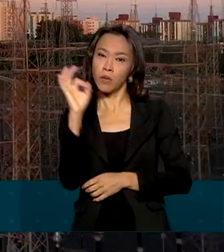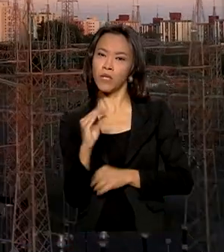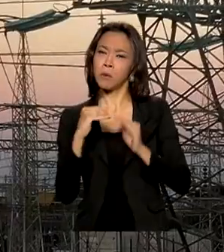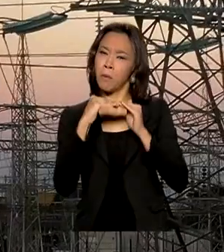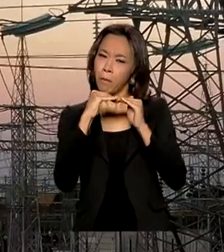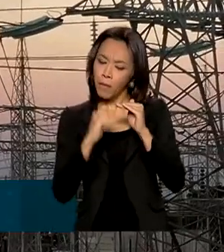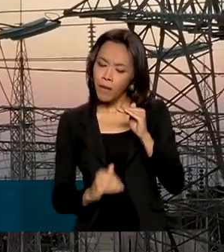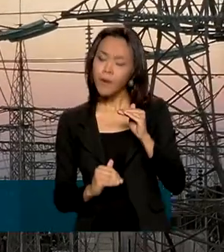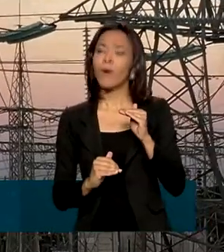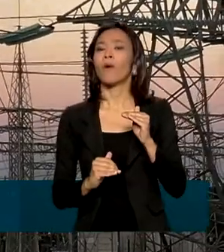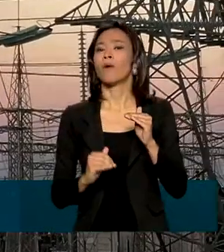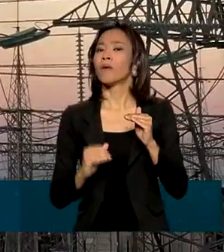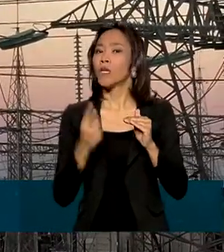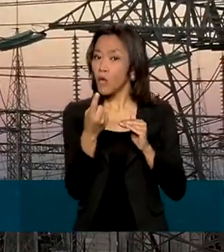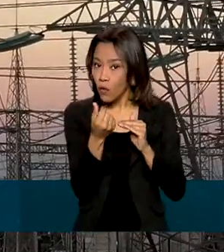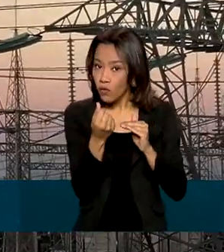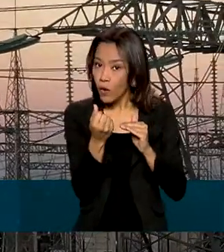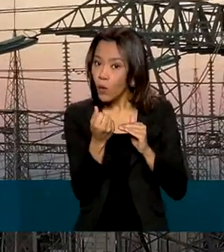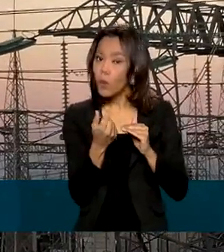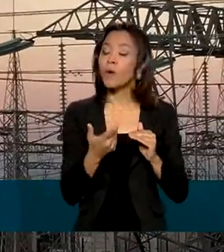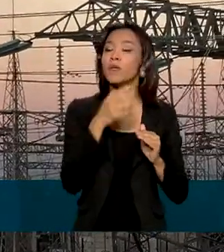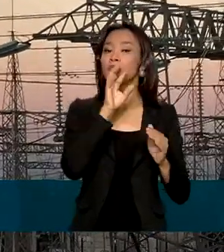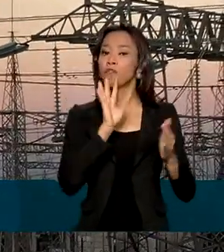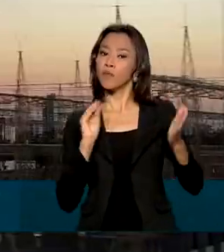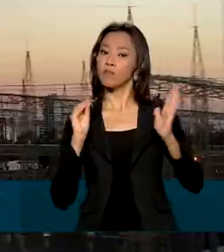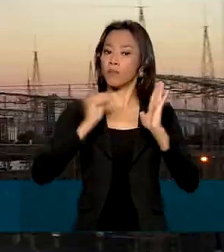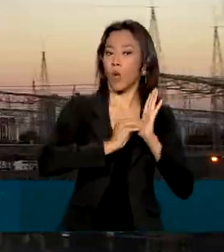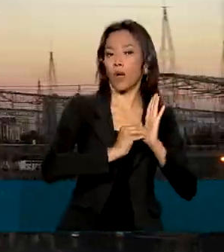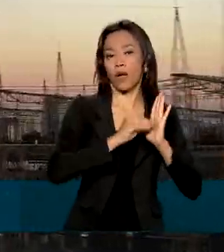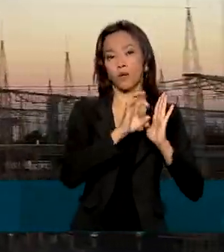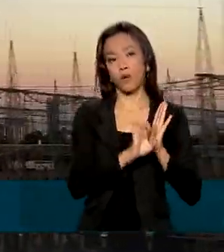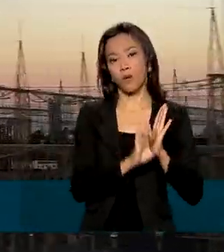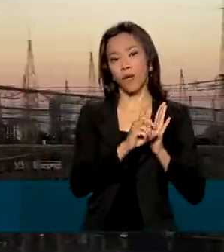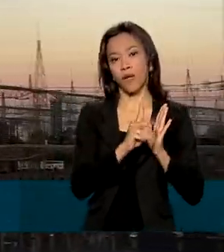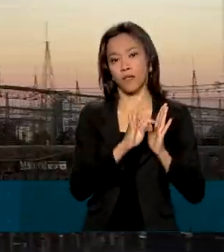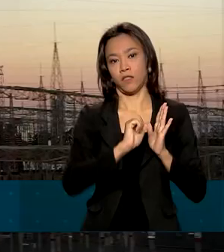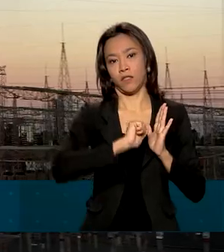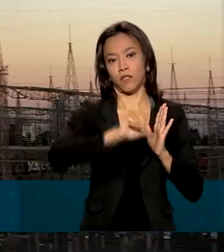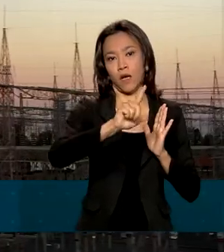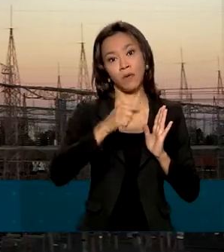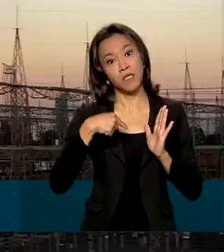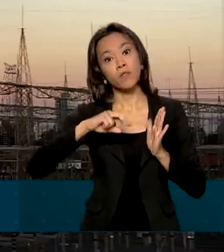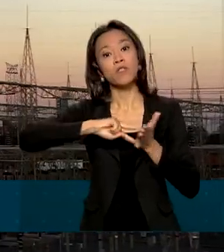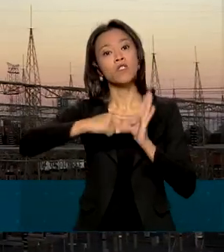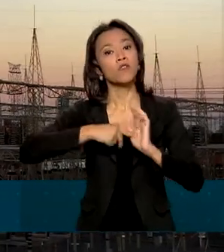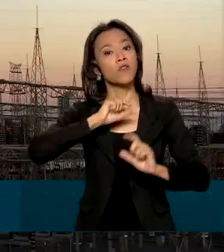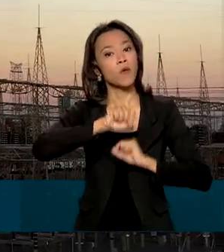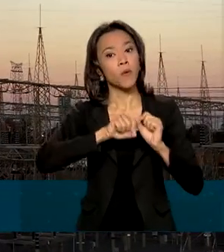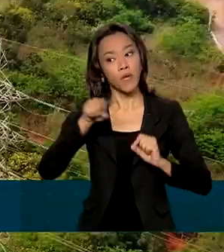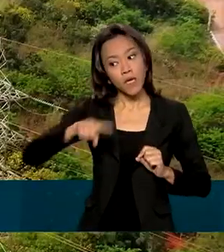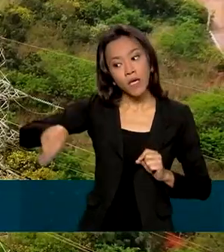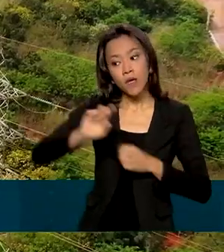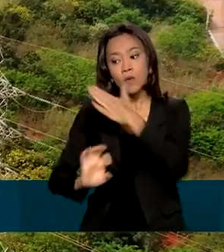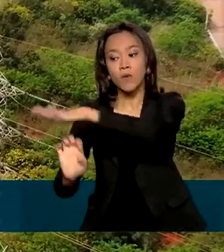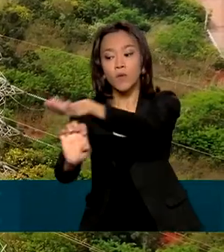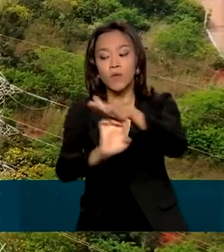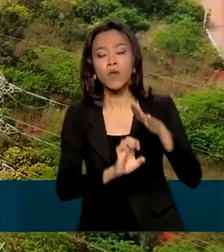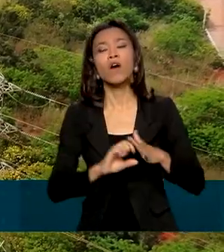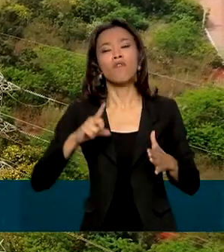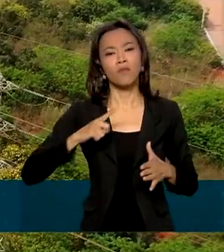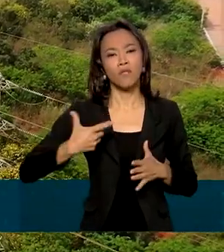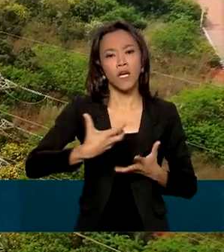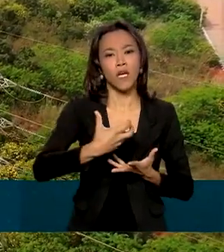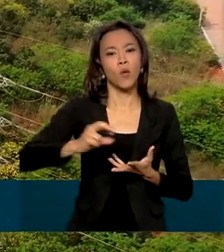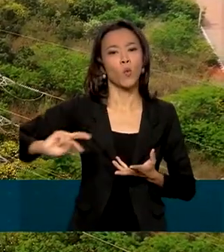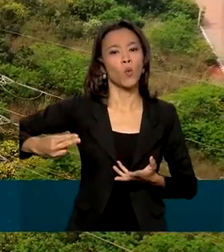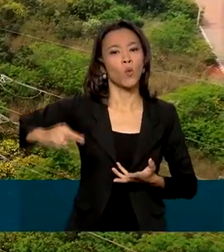que o preço inicial fixado pelo edital. Isso significa que os empreendedores vão ter uma receita menor, contribuindo